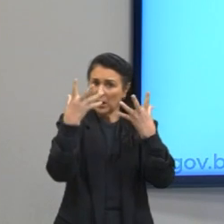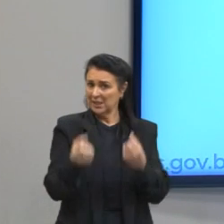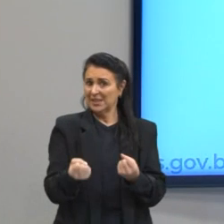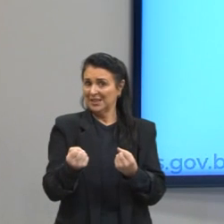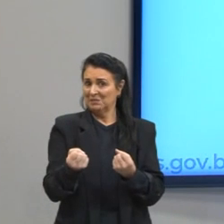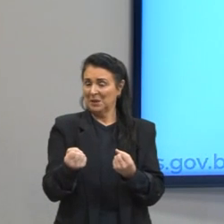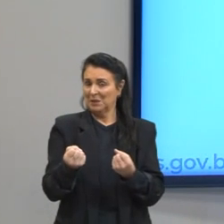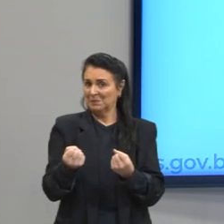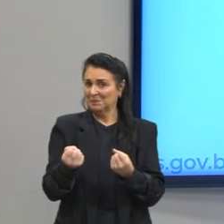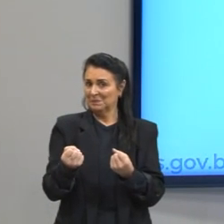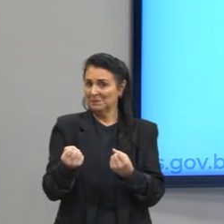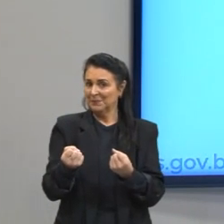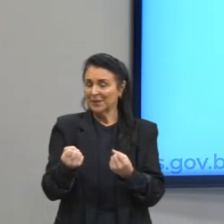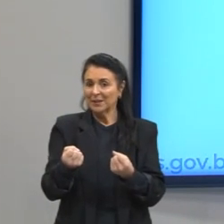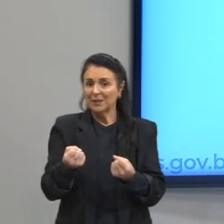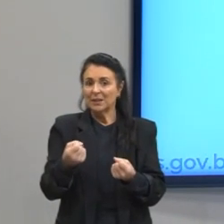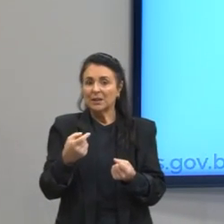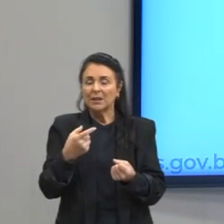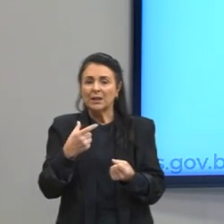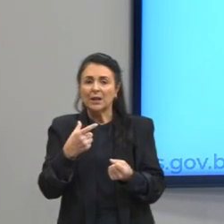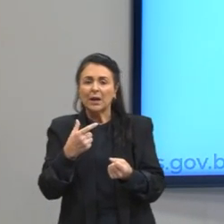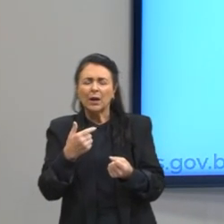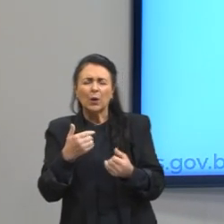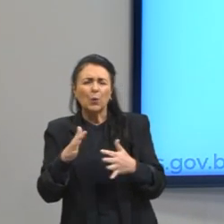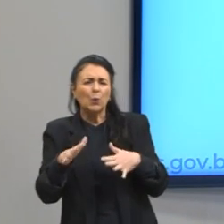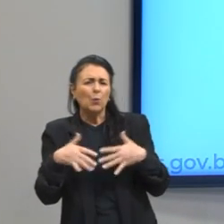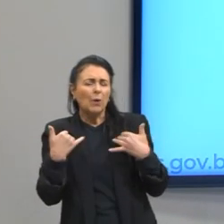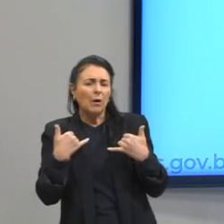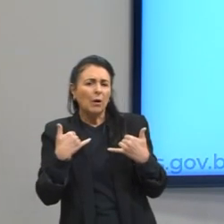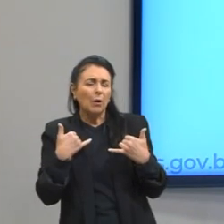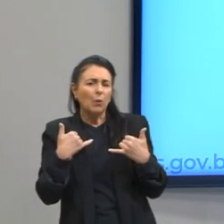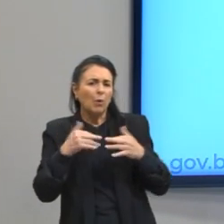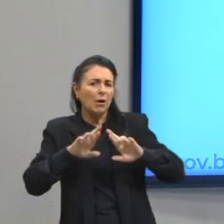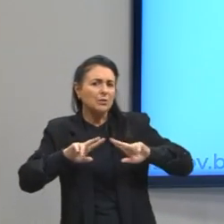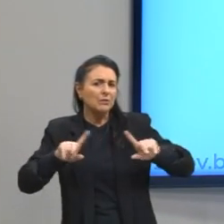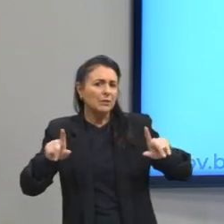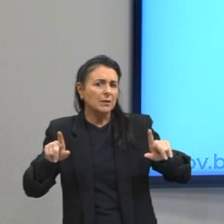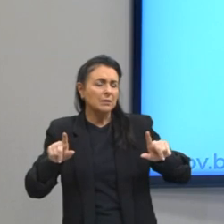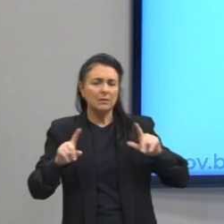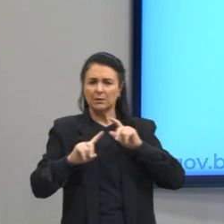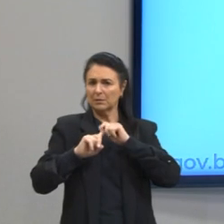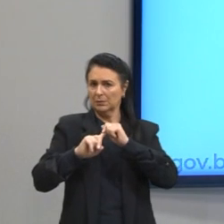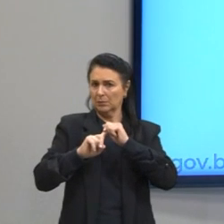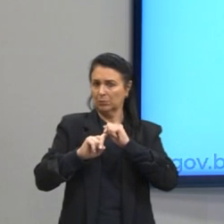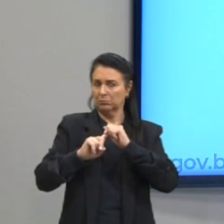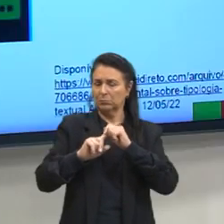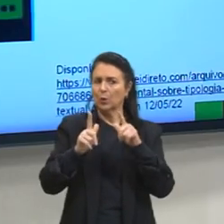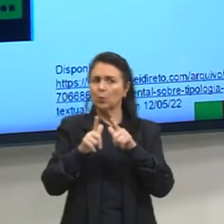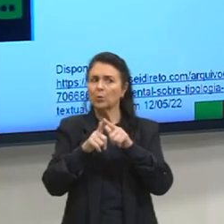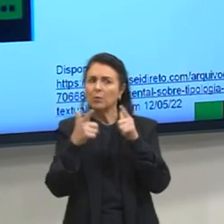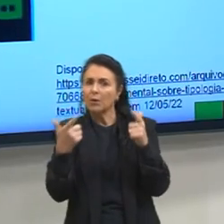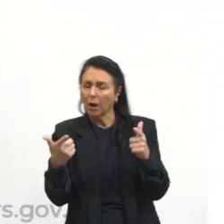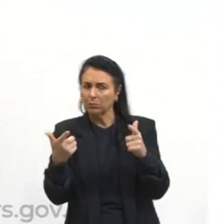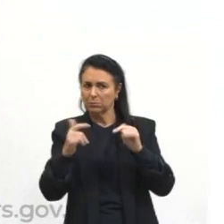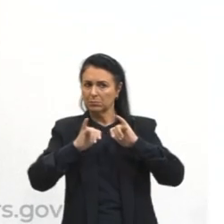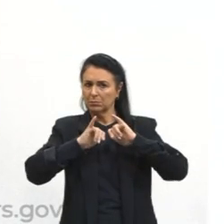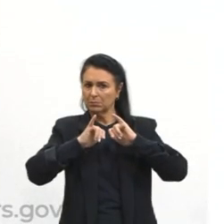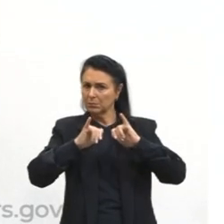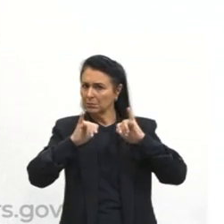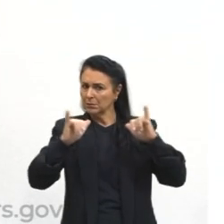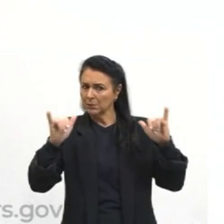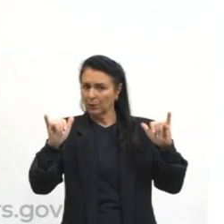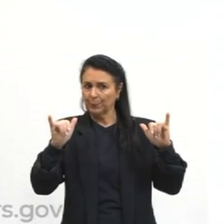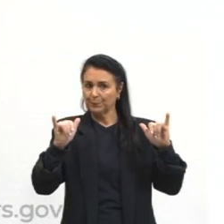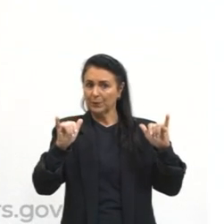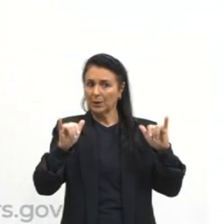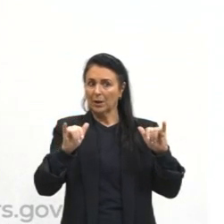principal? Aqui, por exemplo, quando eu falo em um jornal, dar uma informação, eu não posso que o meu leitor termine